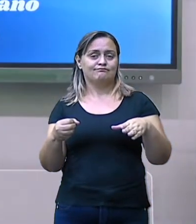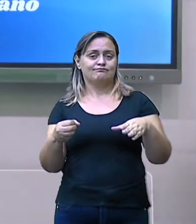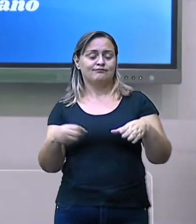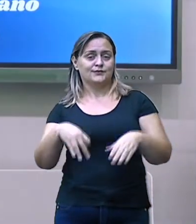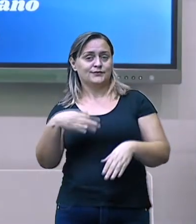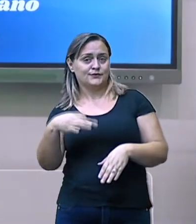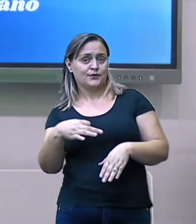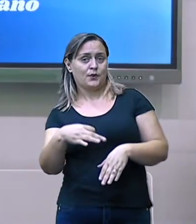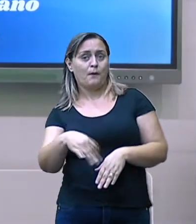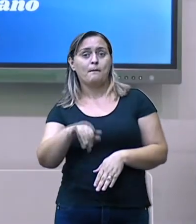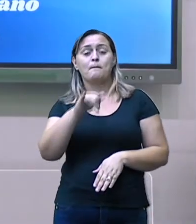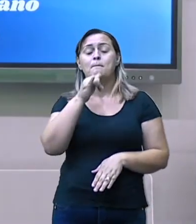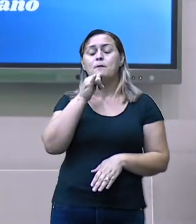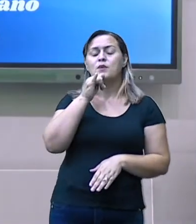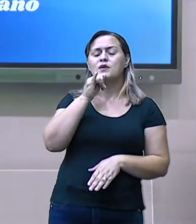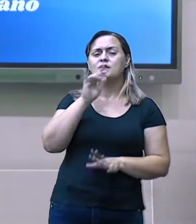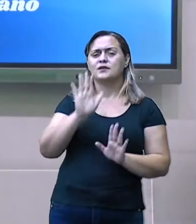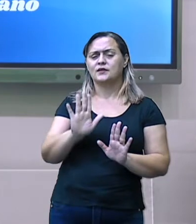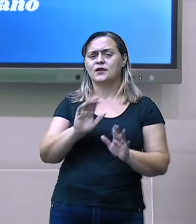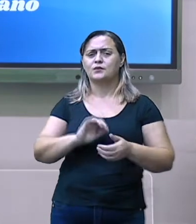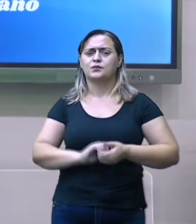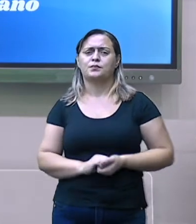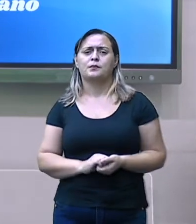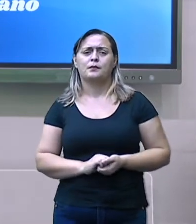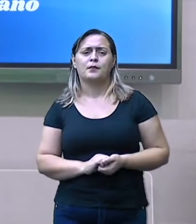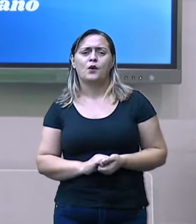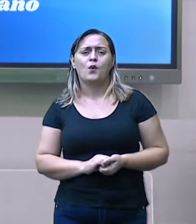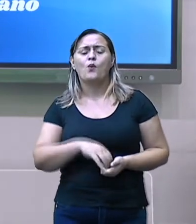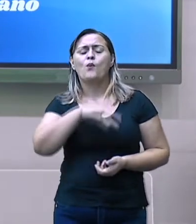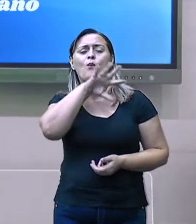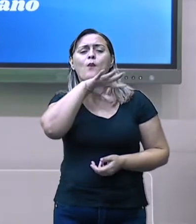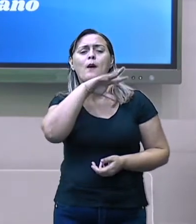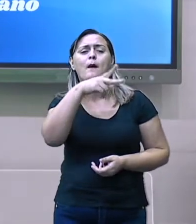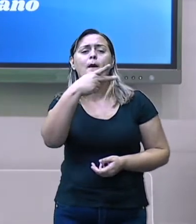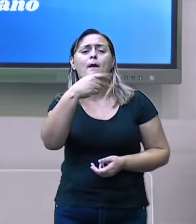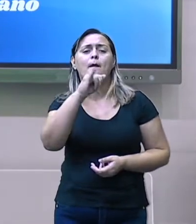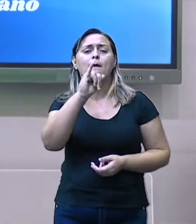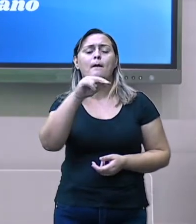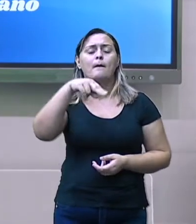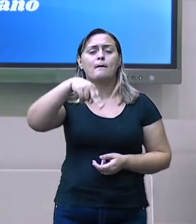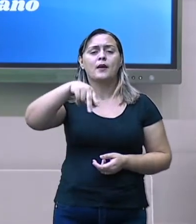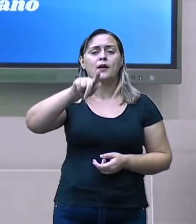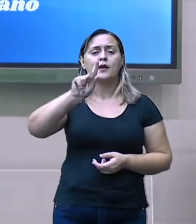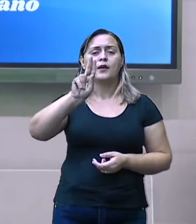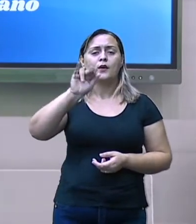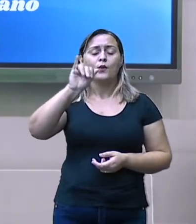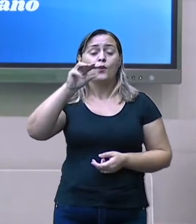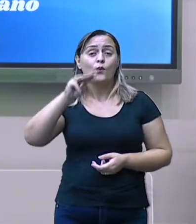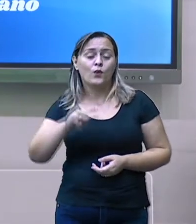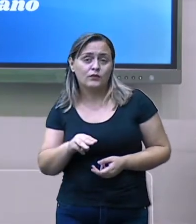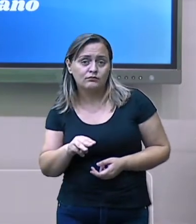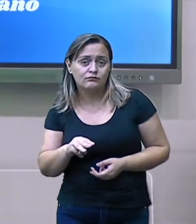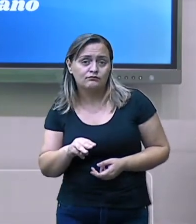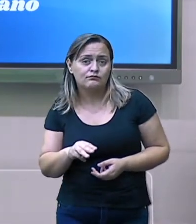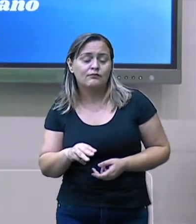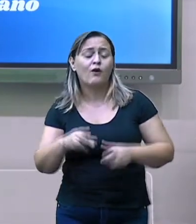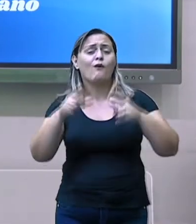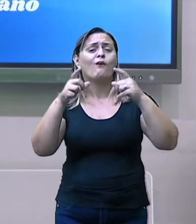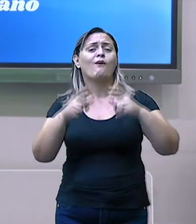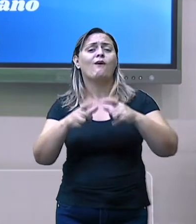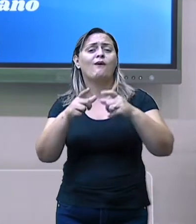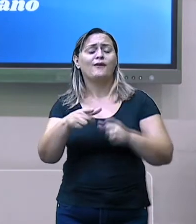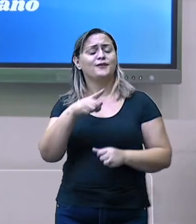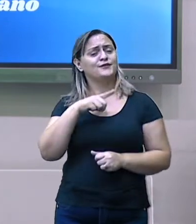um pinguim no polo sul ou no polo norte? Às vezes você fala assim, ou